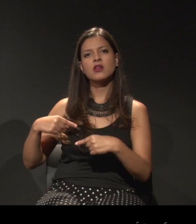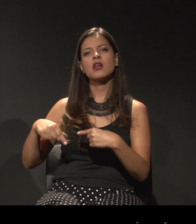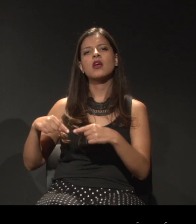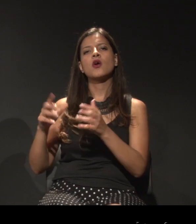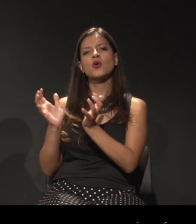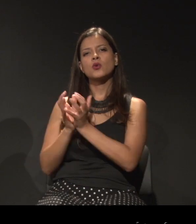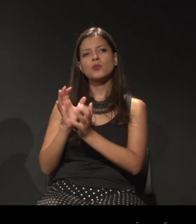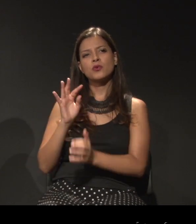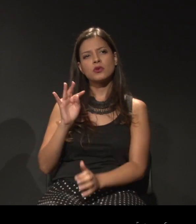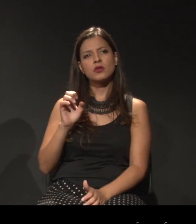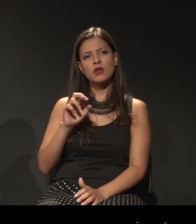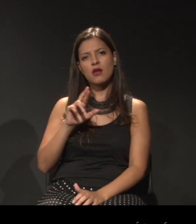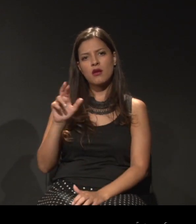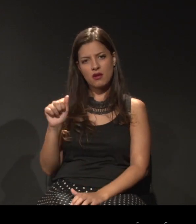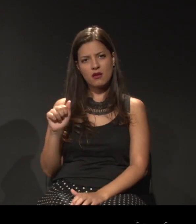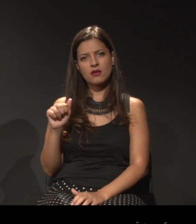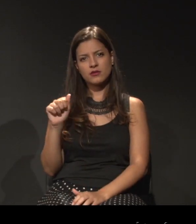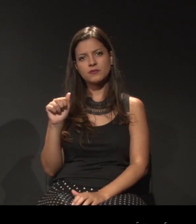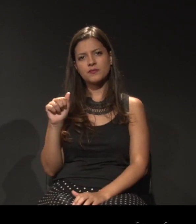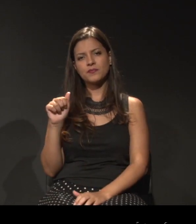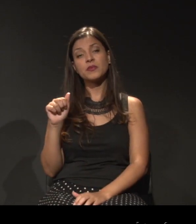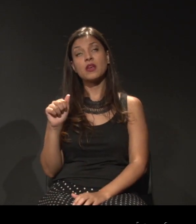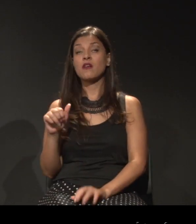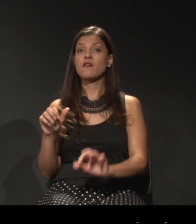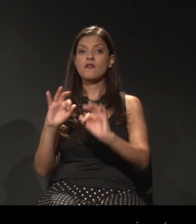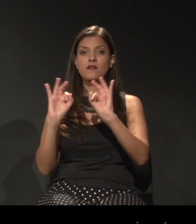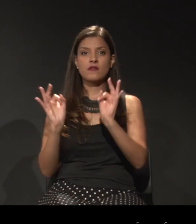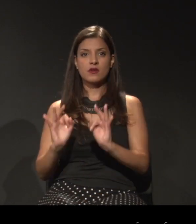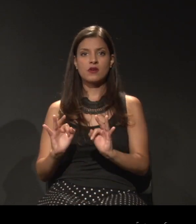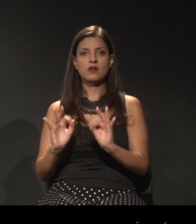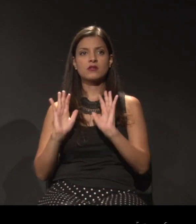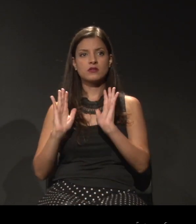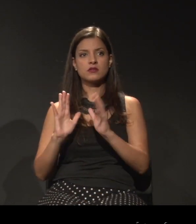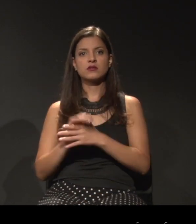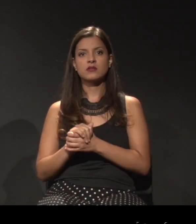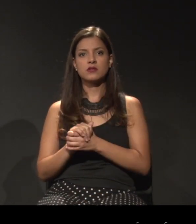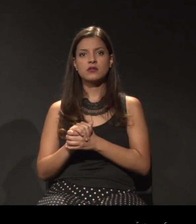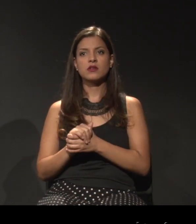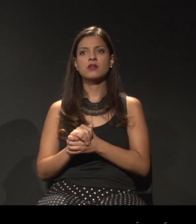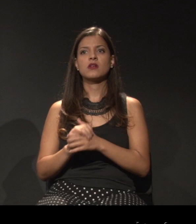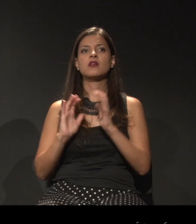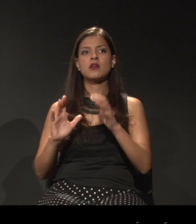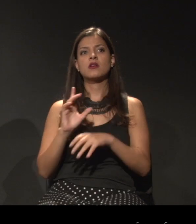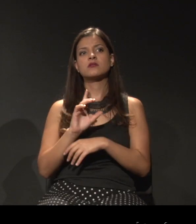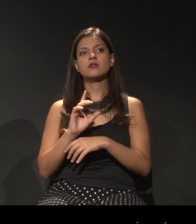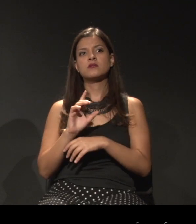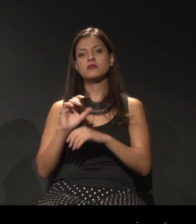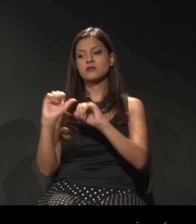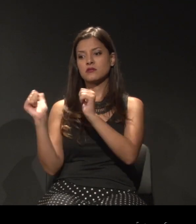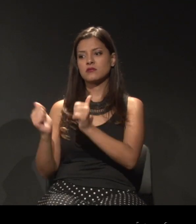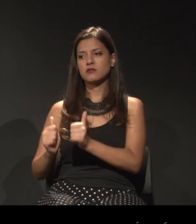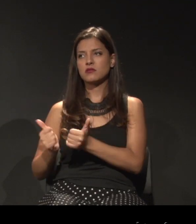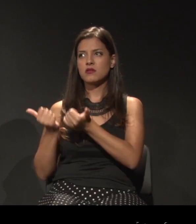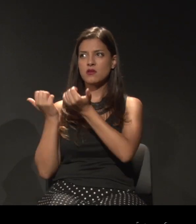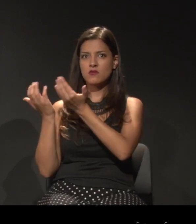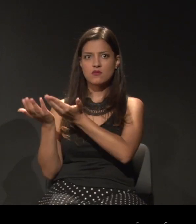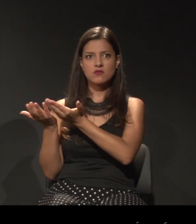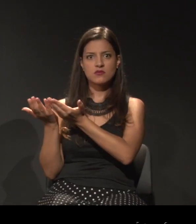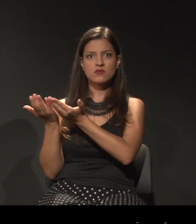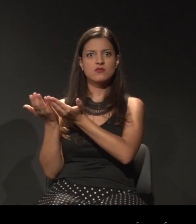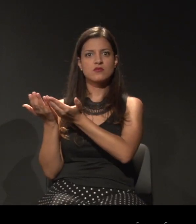época. E, felizmente, graças aos deuses, eu sempre falo, e que